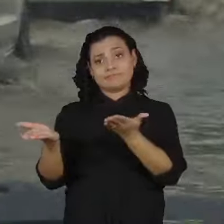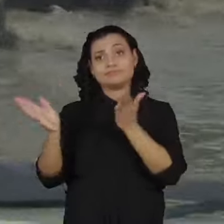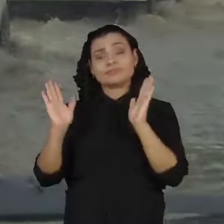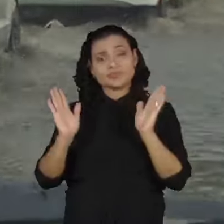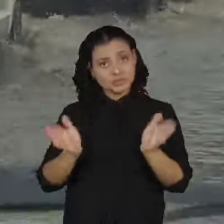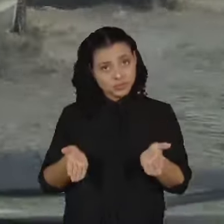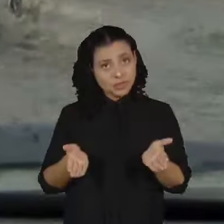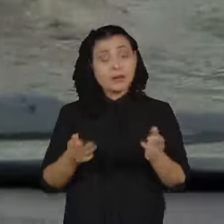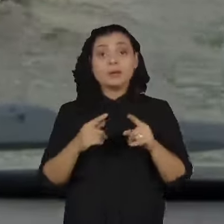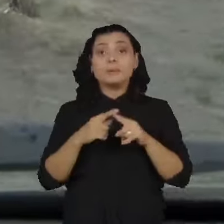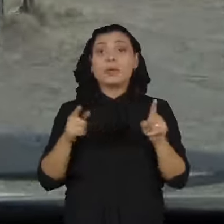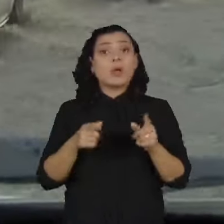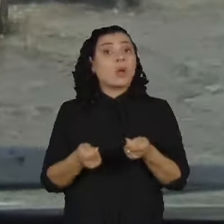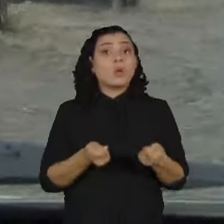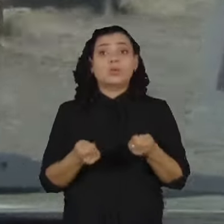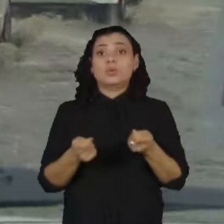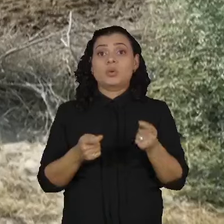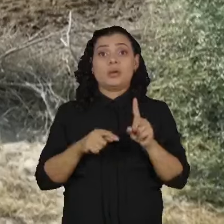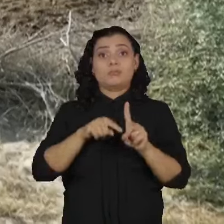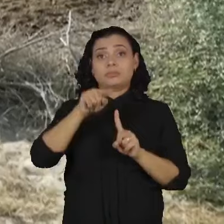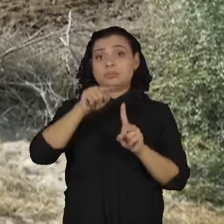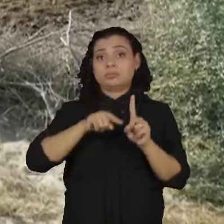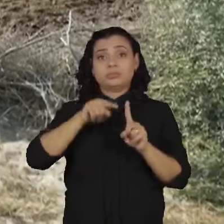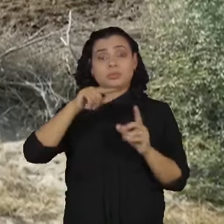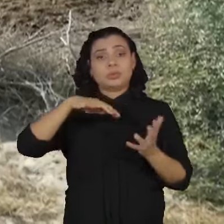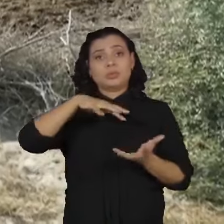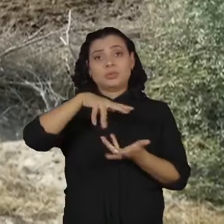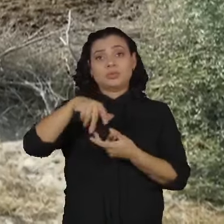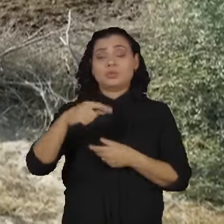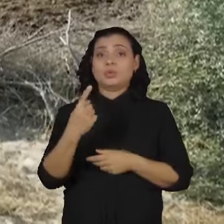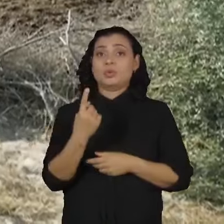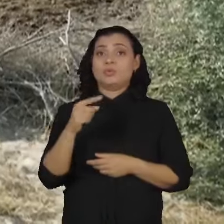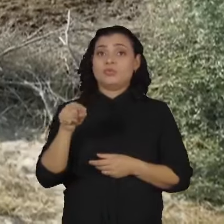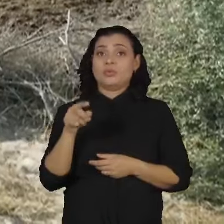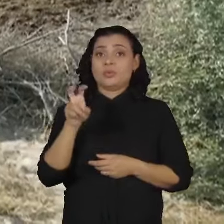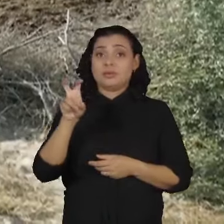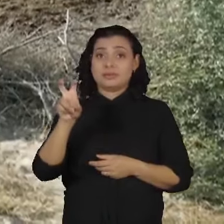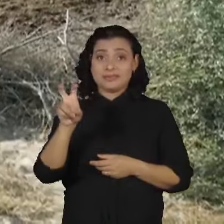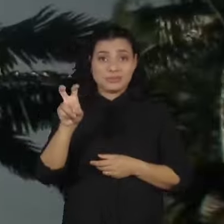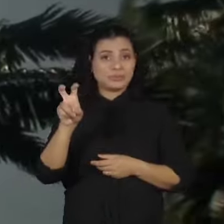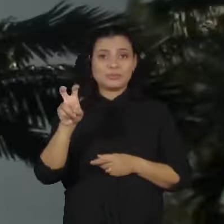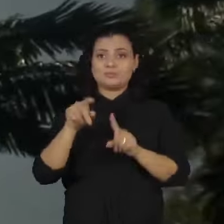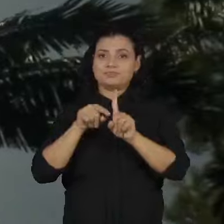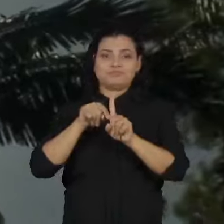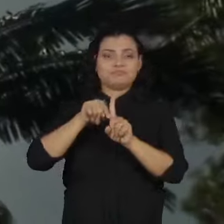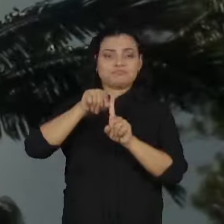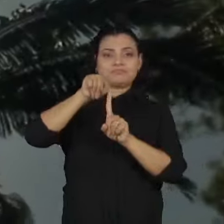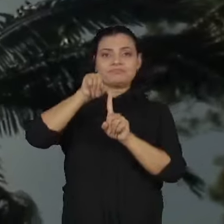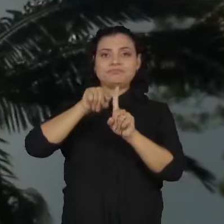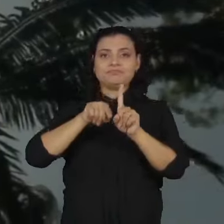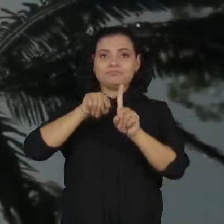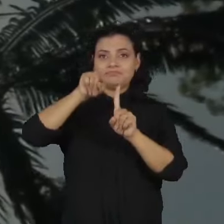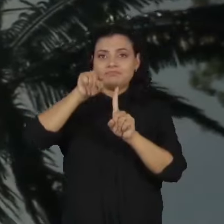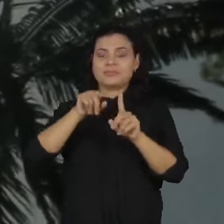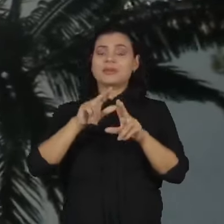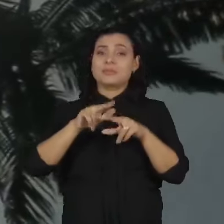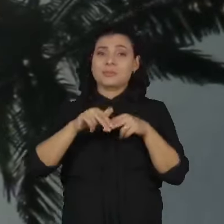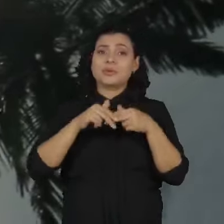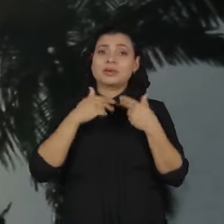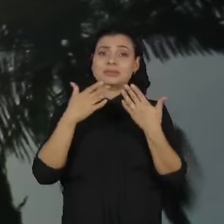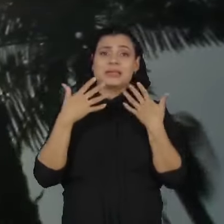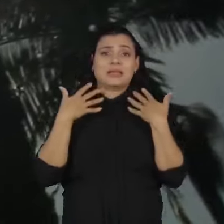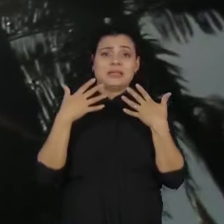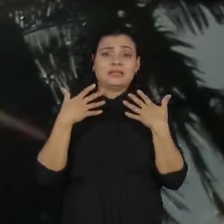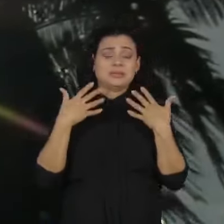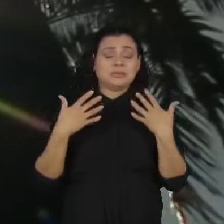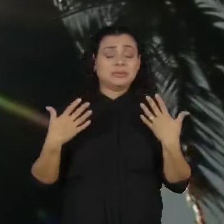limitar a temperatura média do planeta a 1,5 graus Celsius em relação aos níveis pré-industriais,